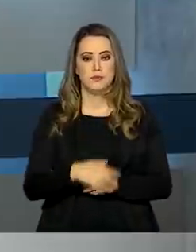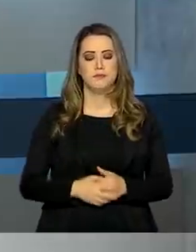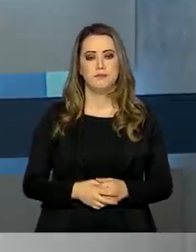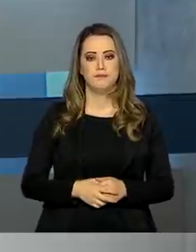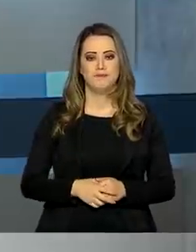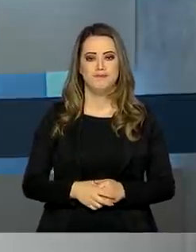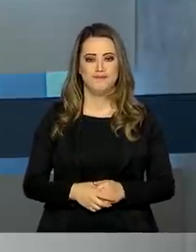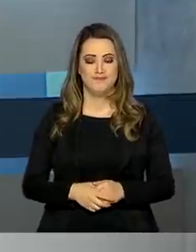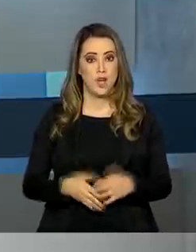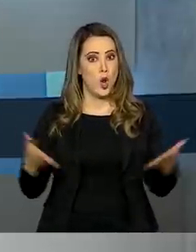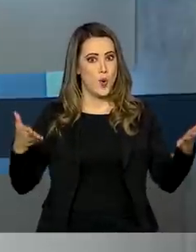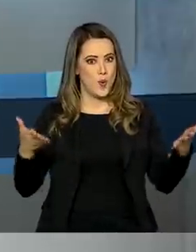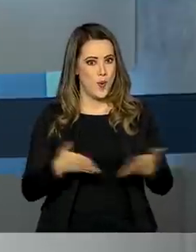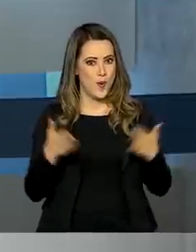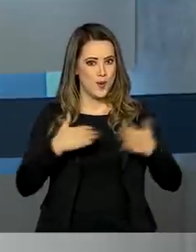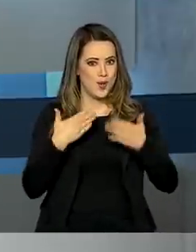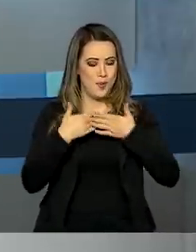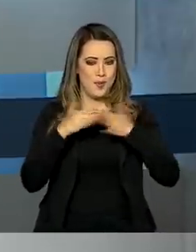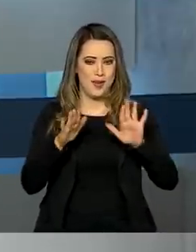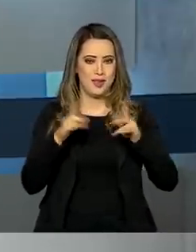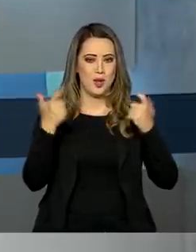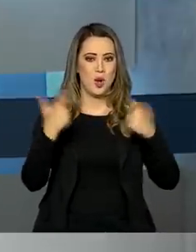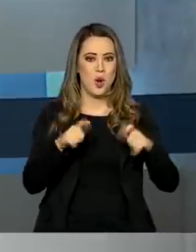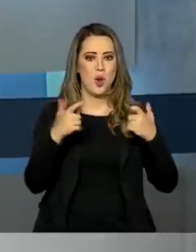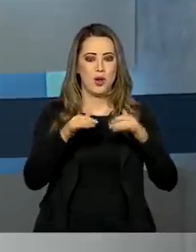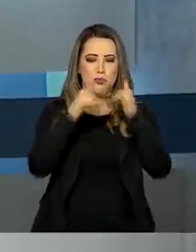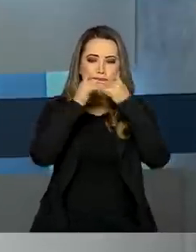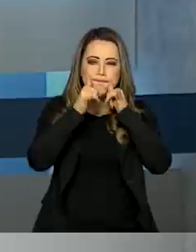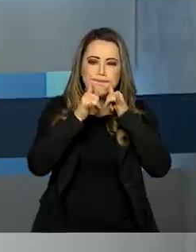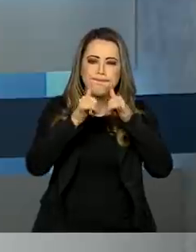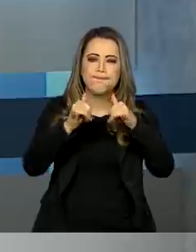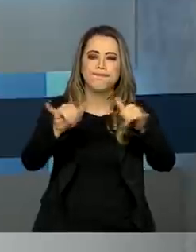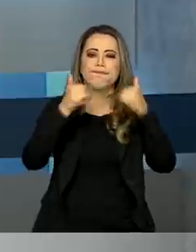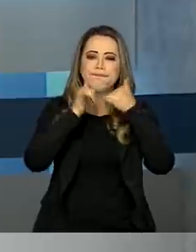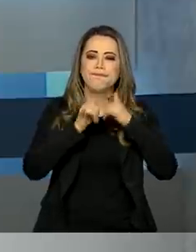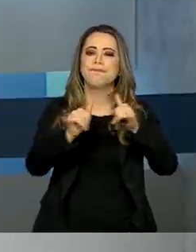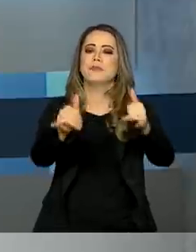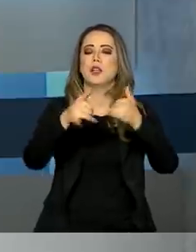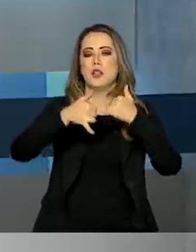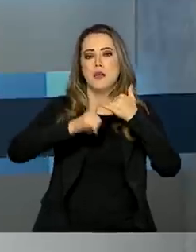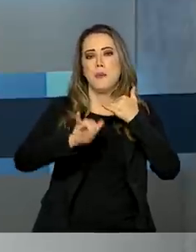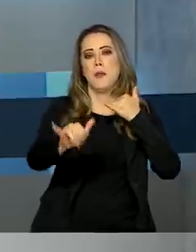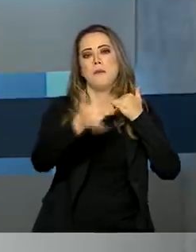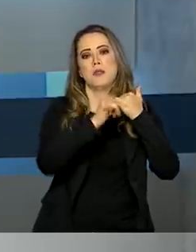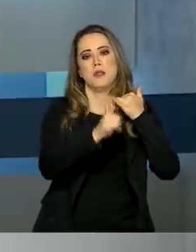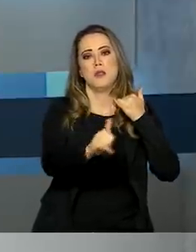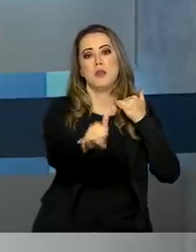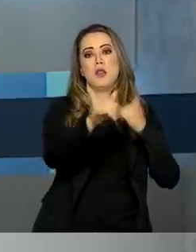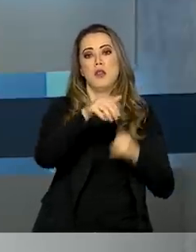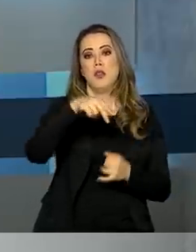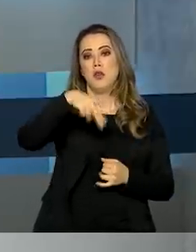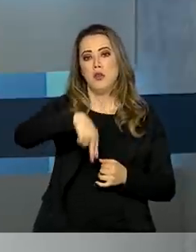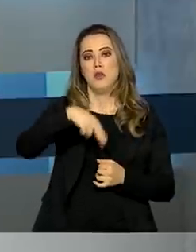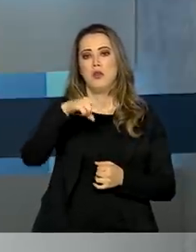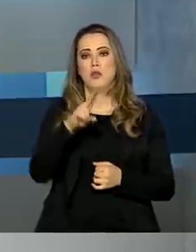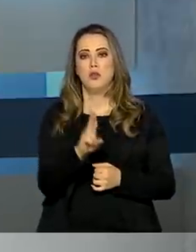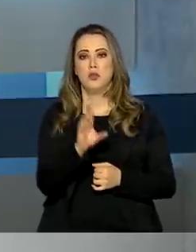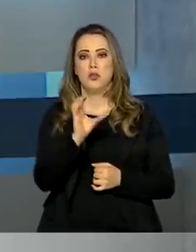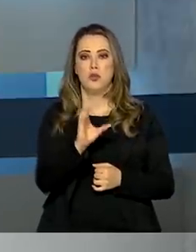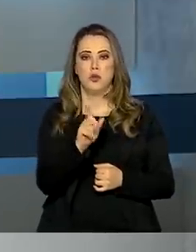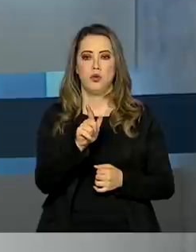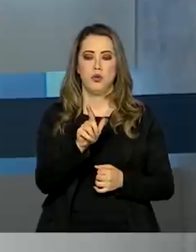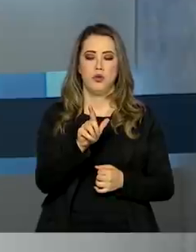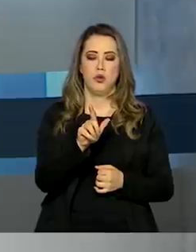Será inaugurada hoje a linha de produção de torres de transmissão de energia da Nuclep. A empresa, que é ligada ao